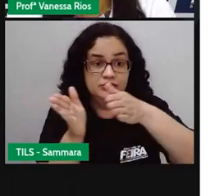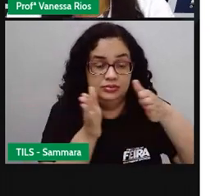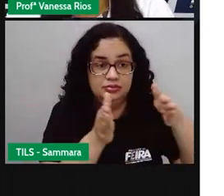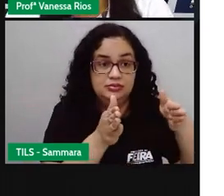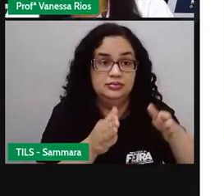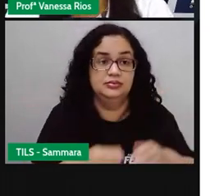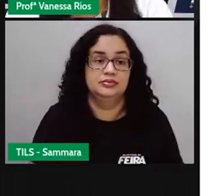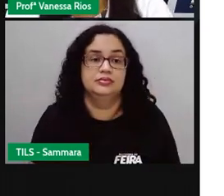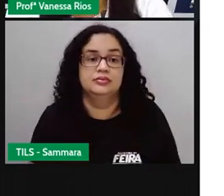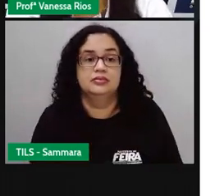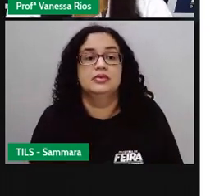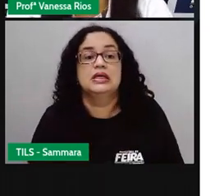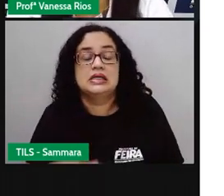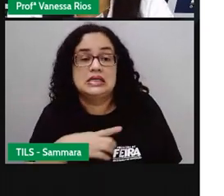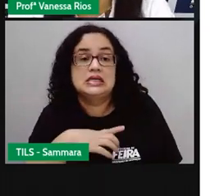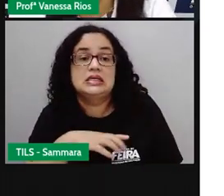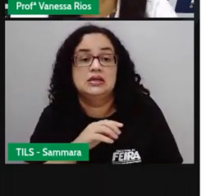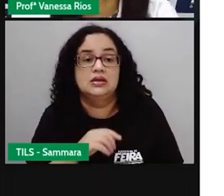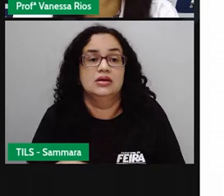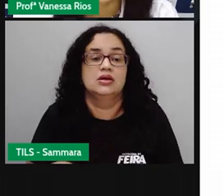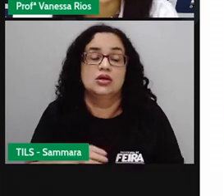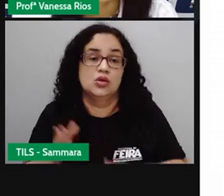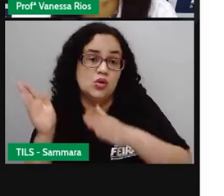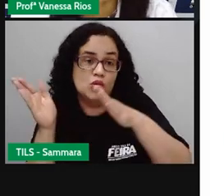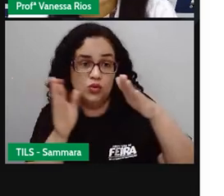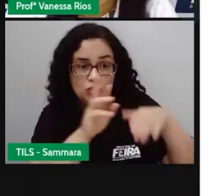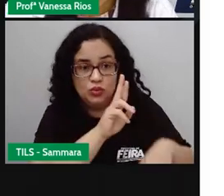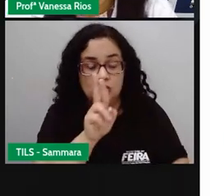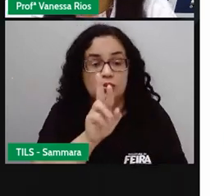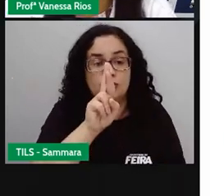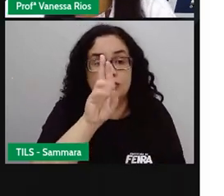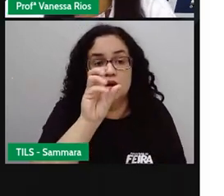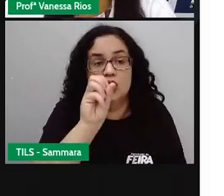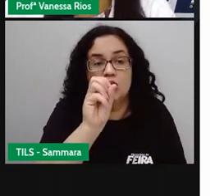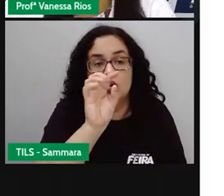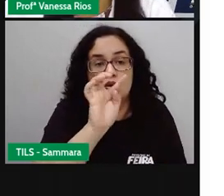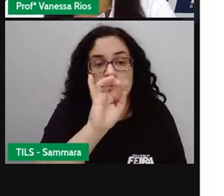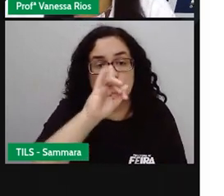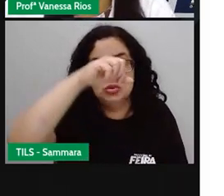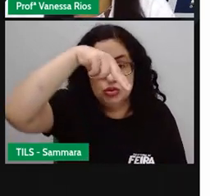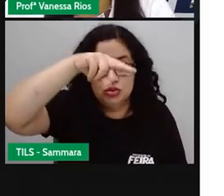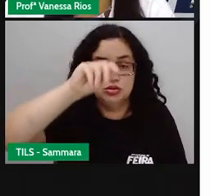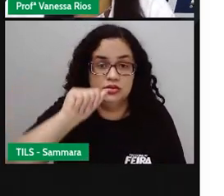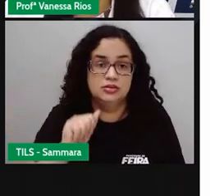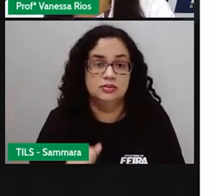momento. Isso se chama rotina. A rotina,